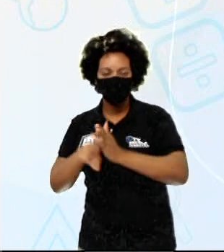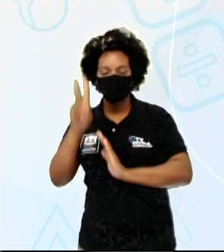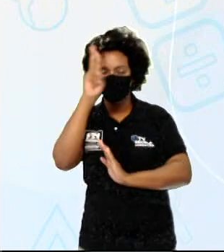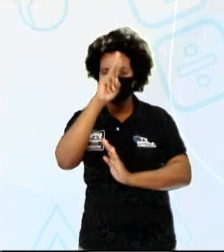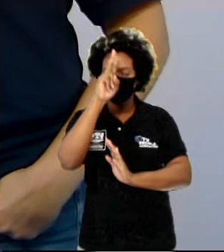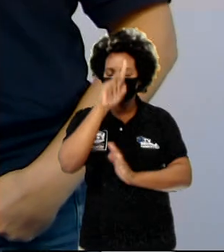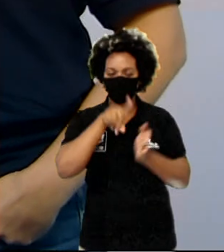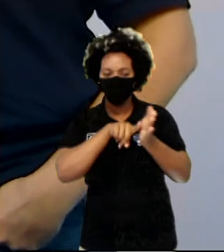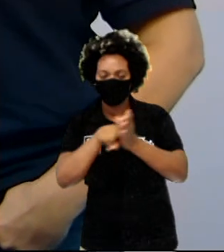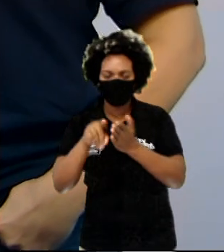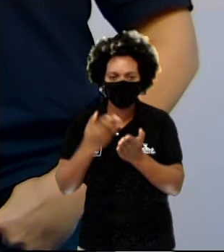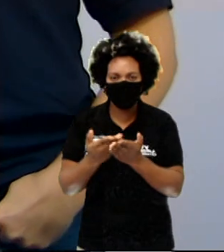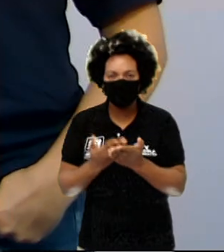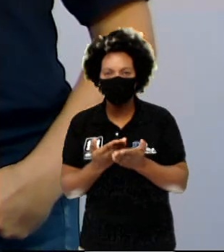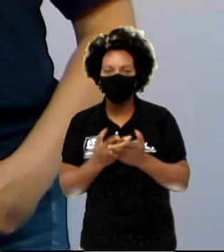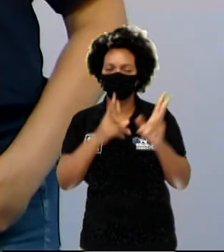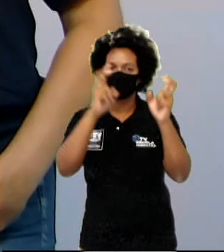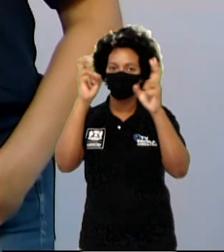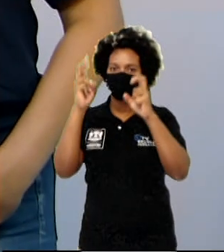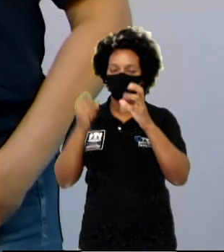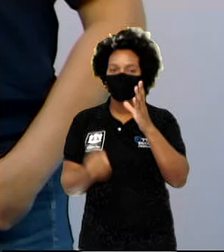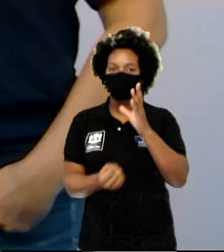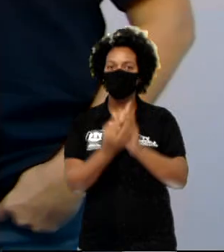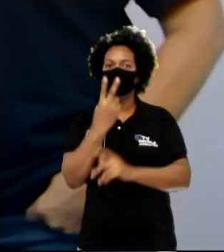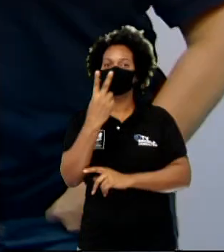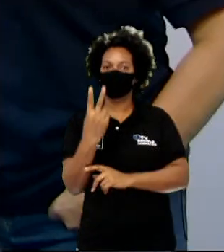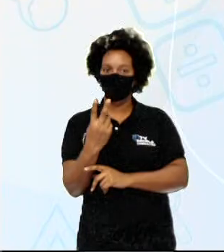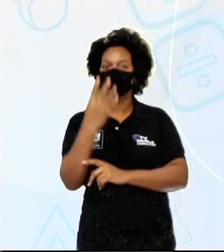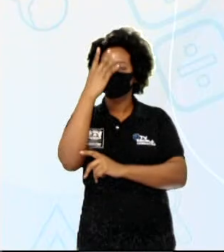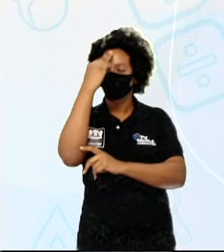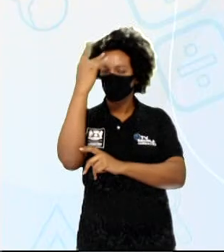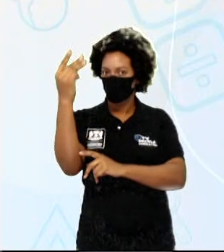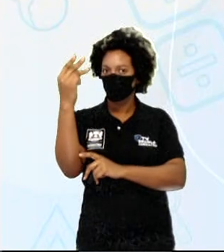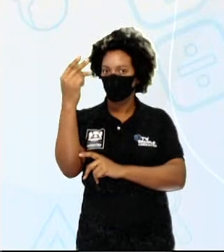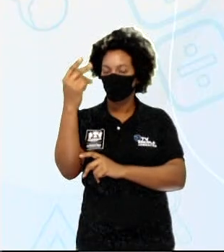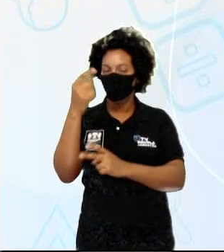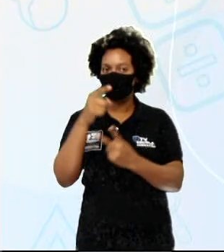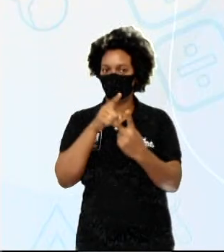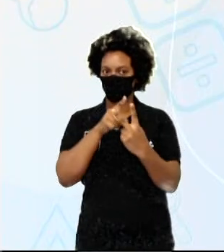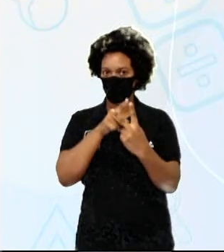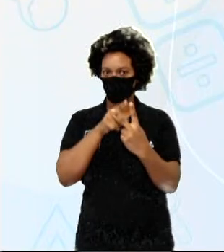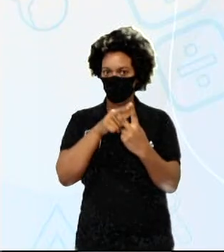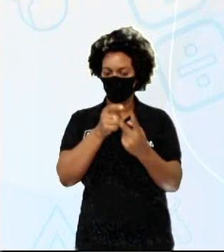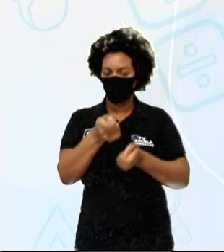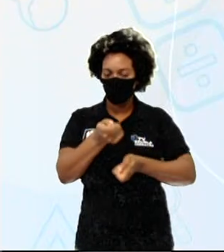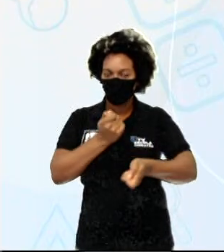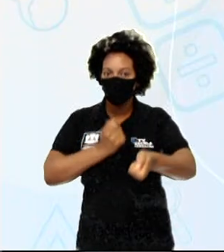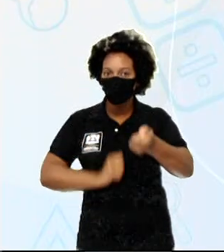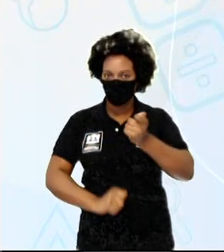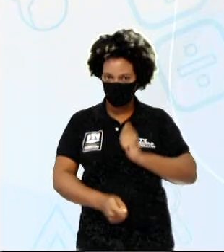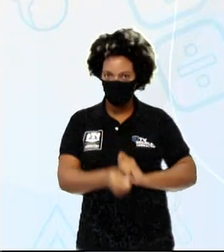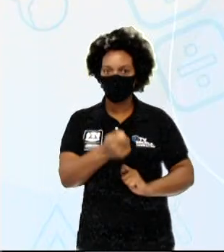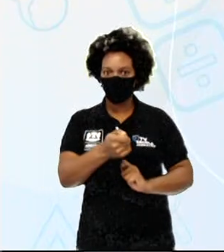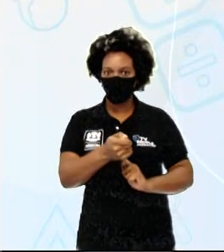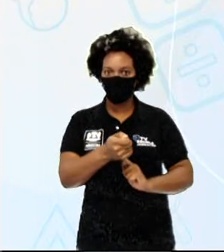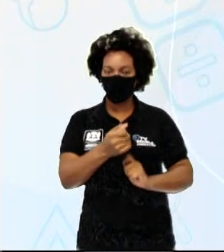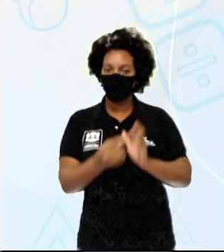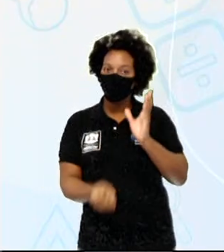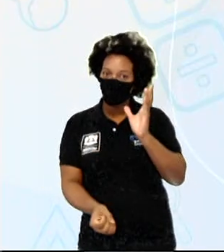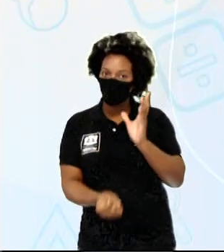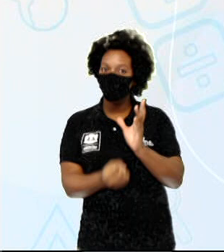estudaram o assunto e criaram duas teorias. Seriam elas, o evolucionismo e o